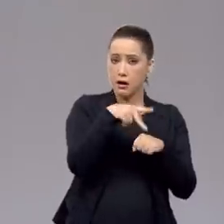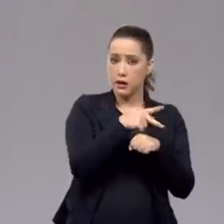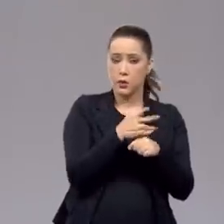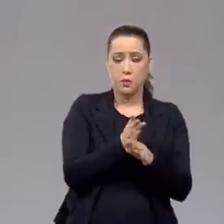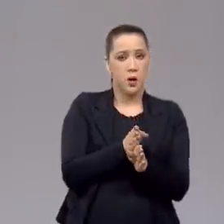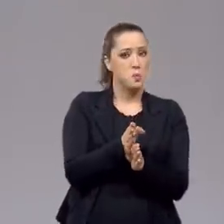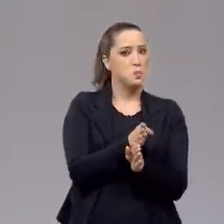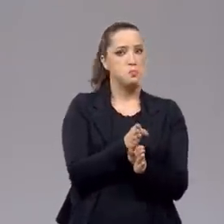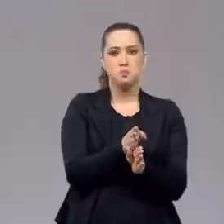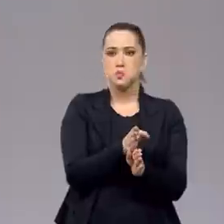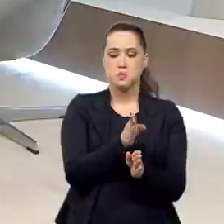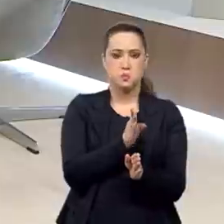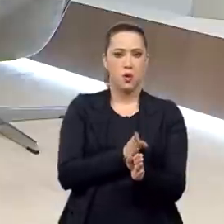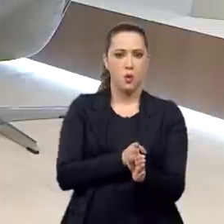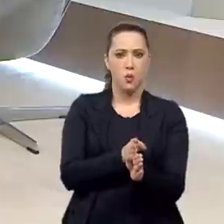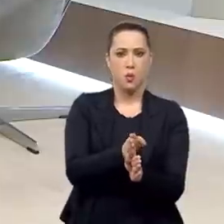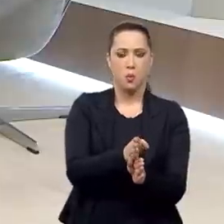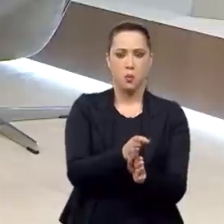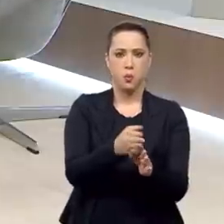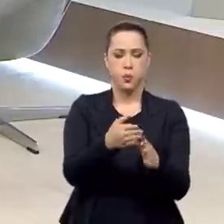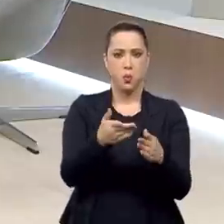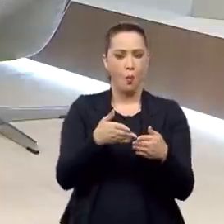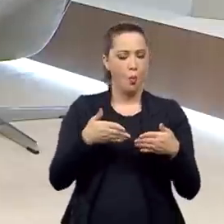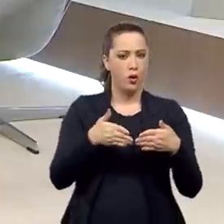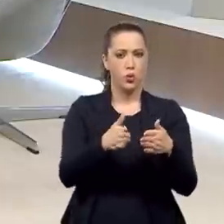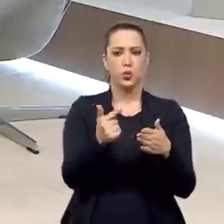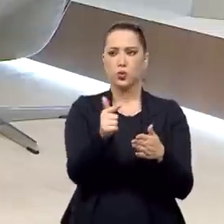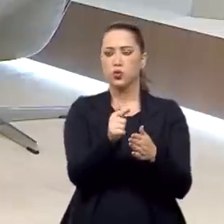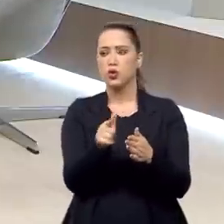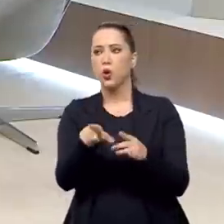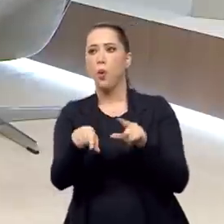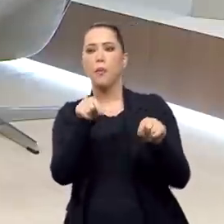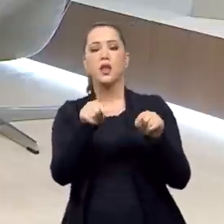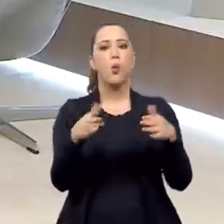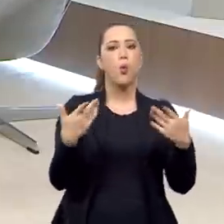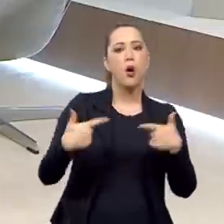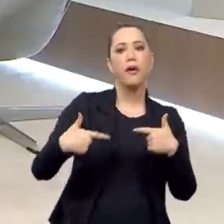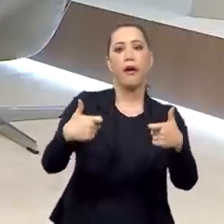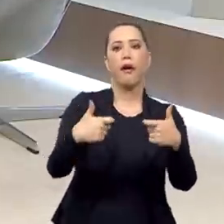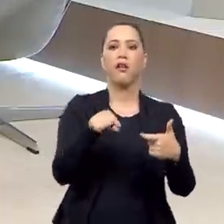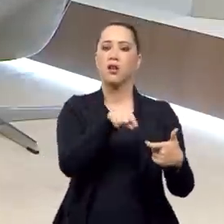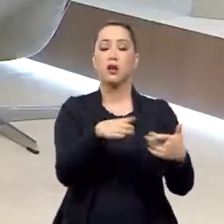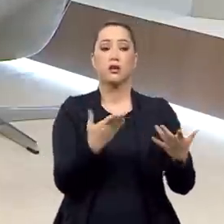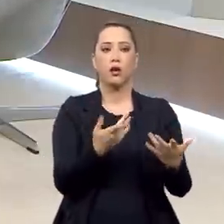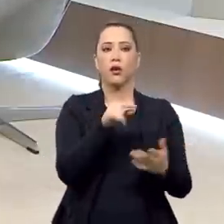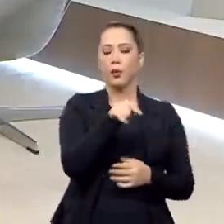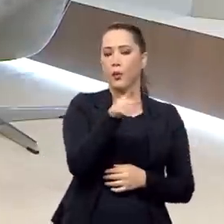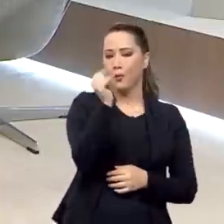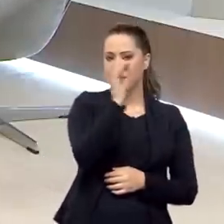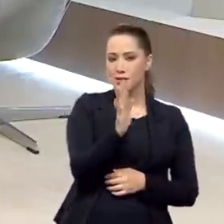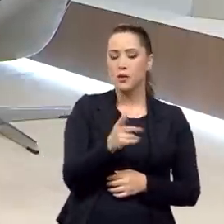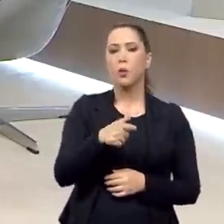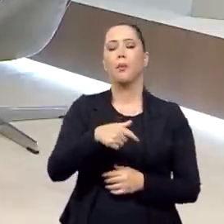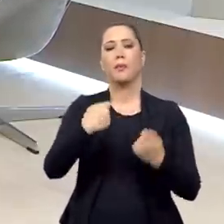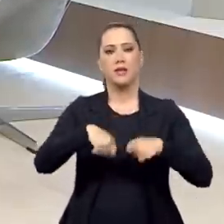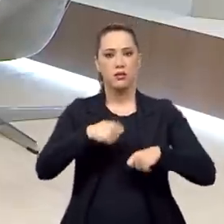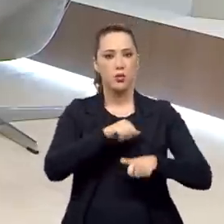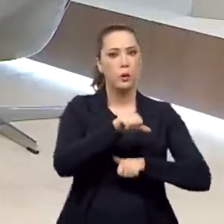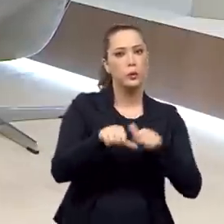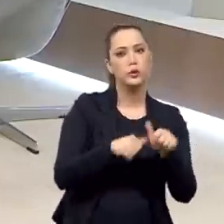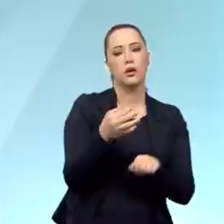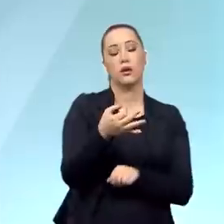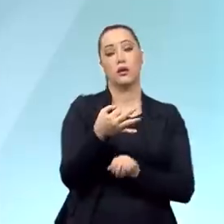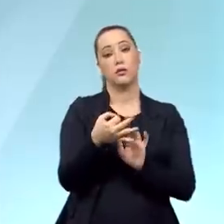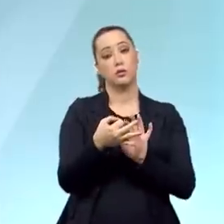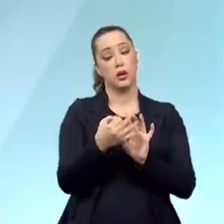esses afundamentos é que clamaram o apoio popular para o Brasil adotar uma postura diferente. Mas,